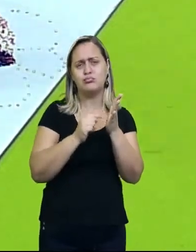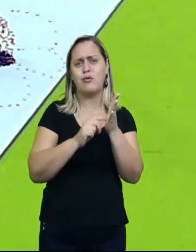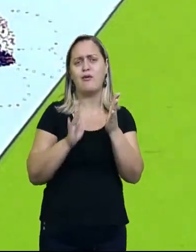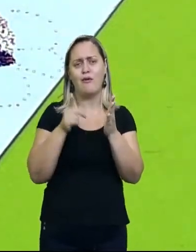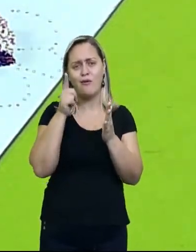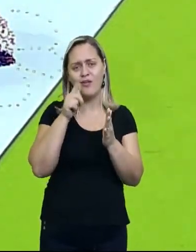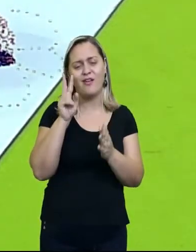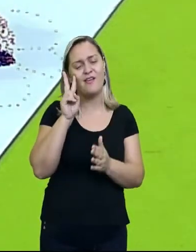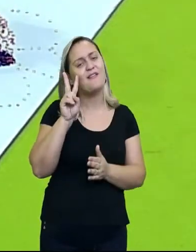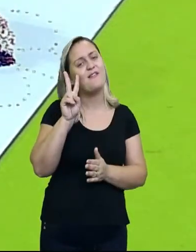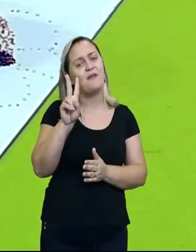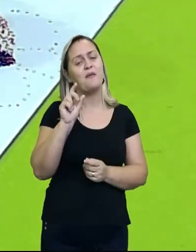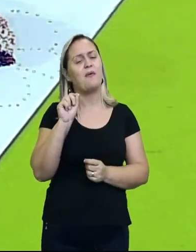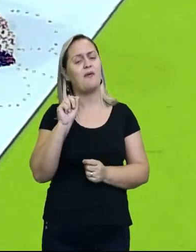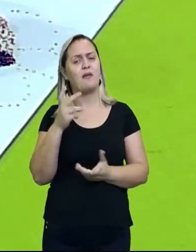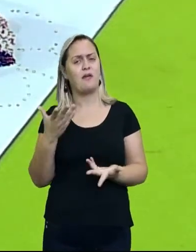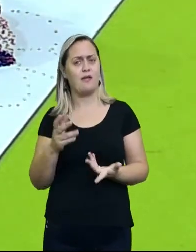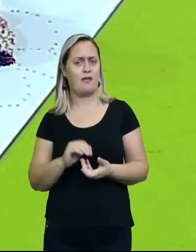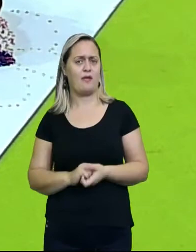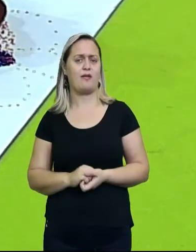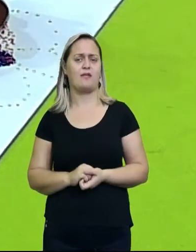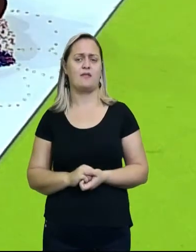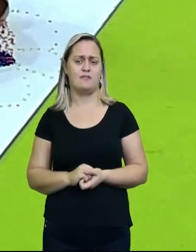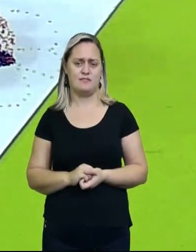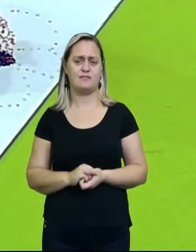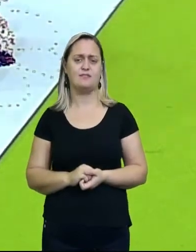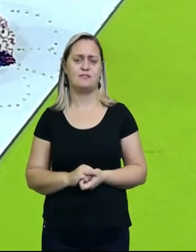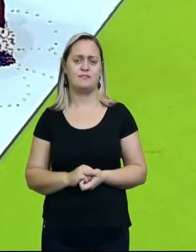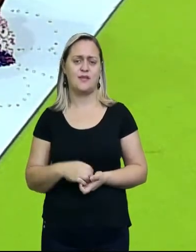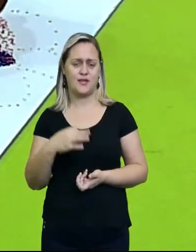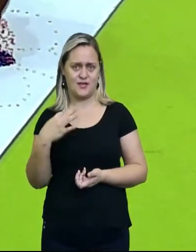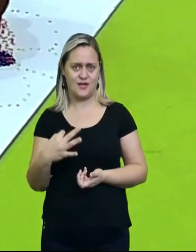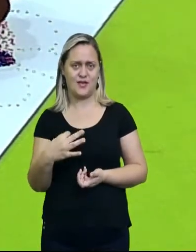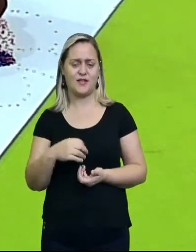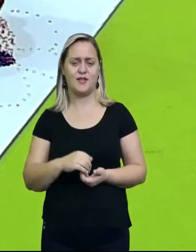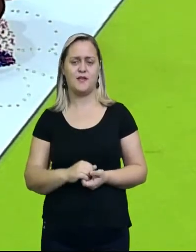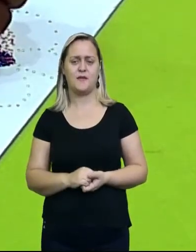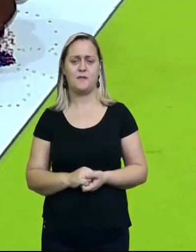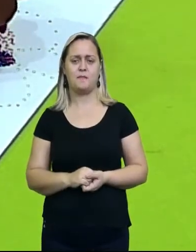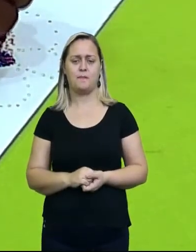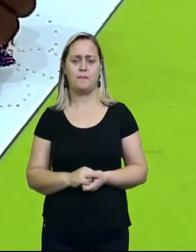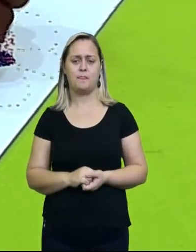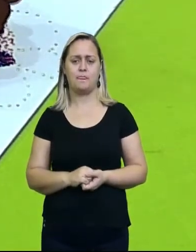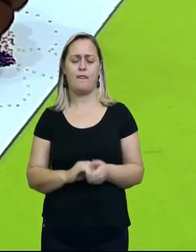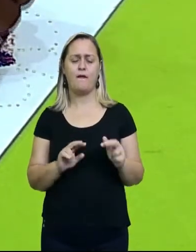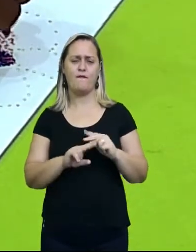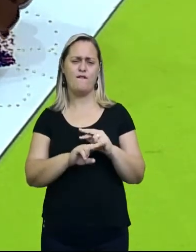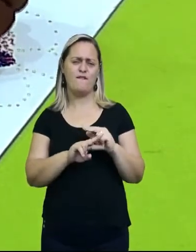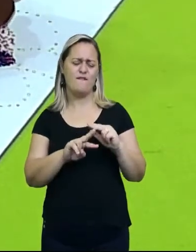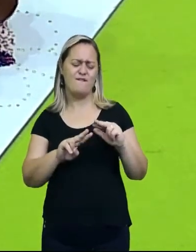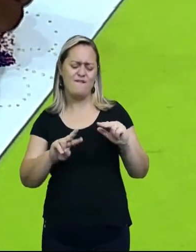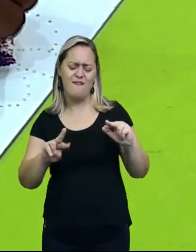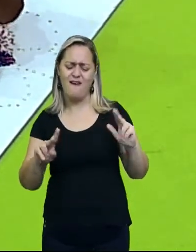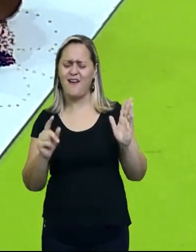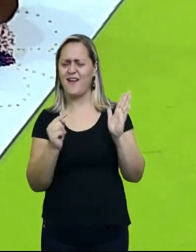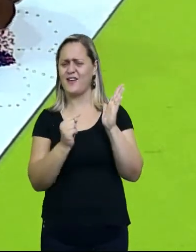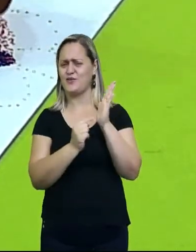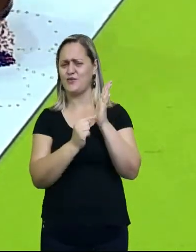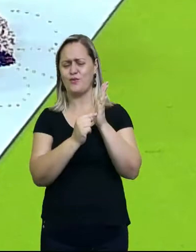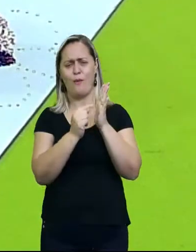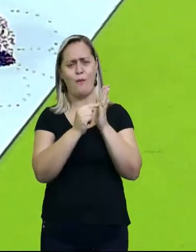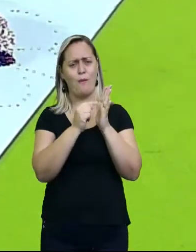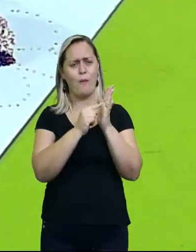A figura vai se aparecendo, e por aí você vai ter, são vários pontos, uns mais